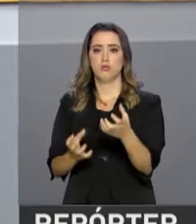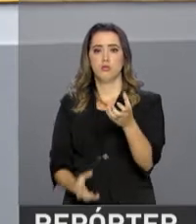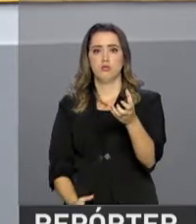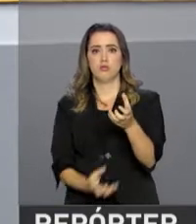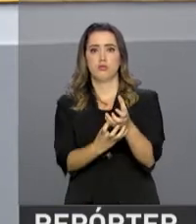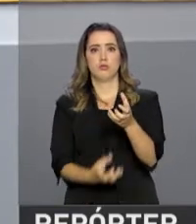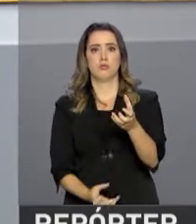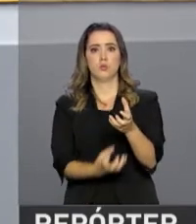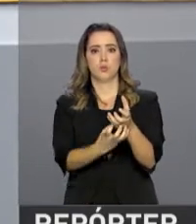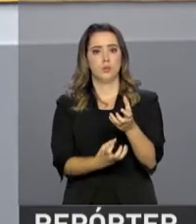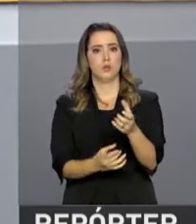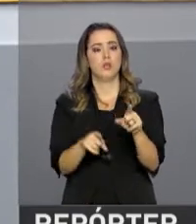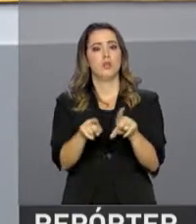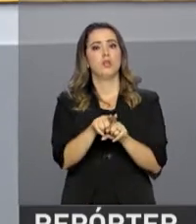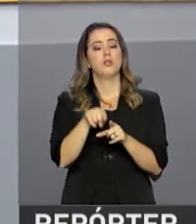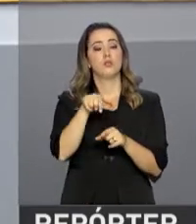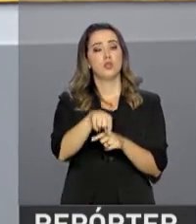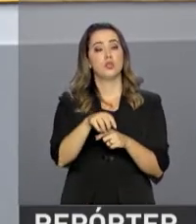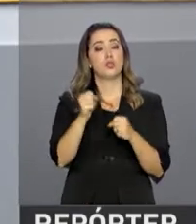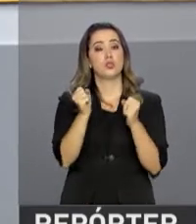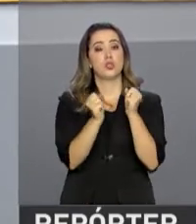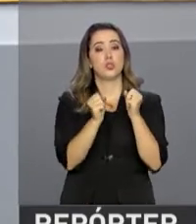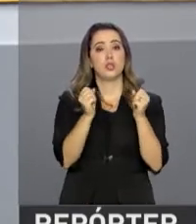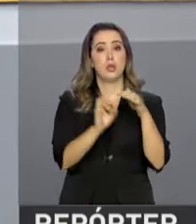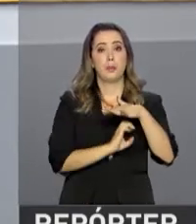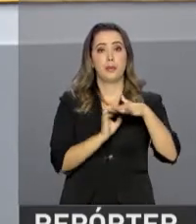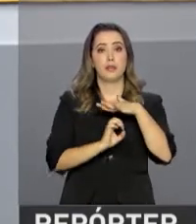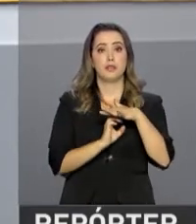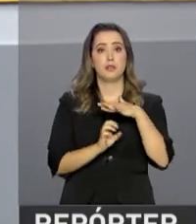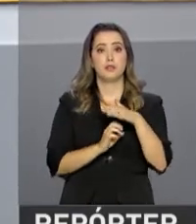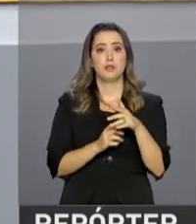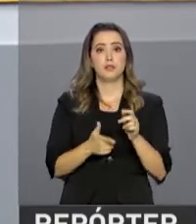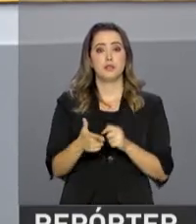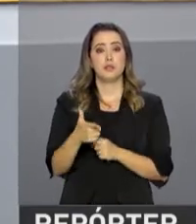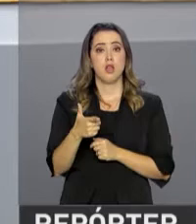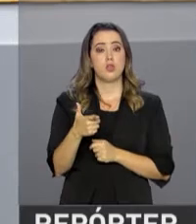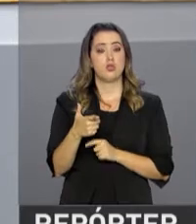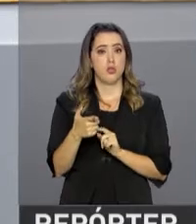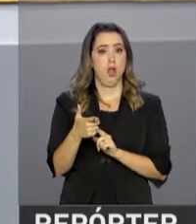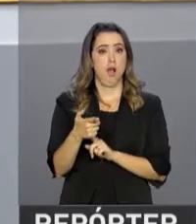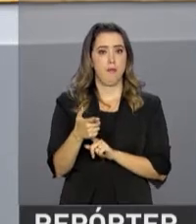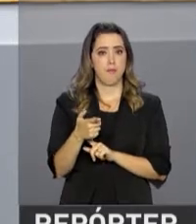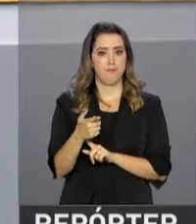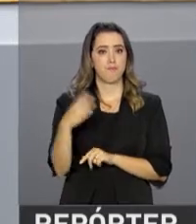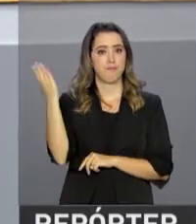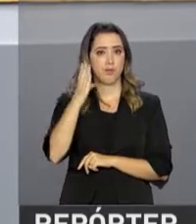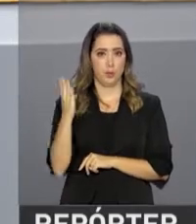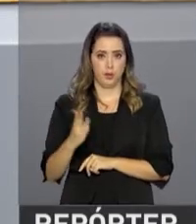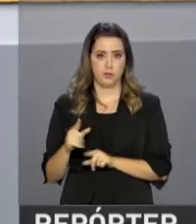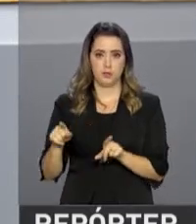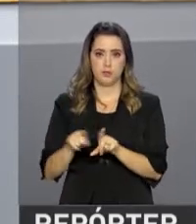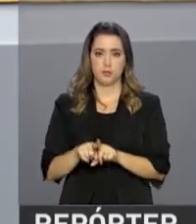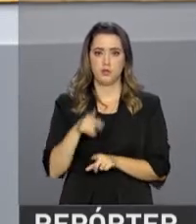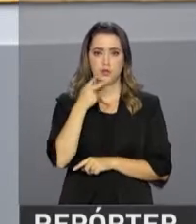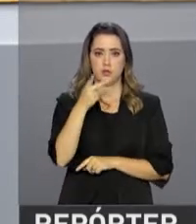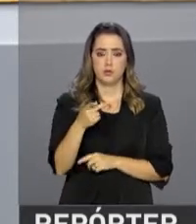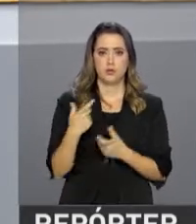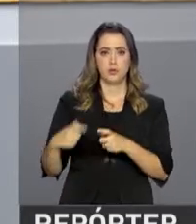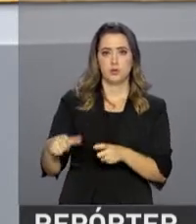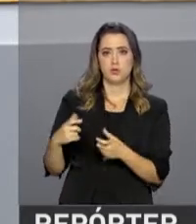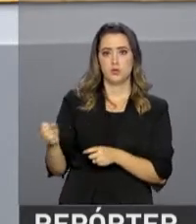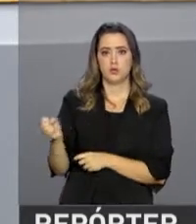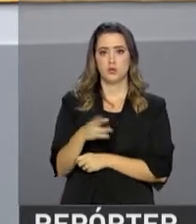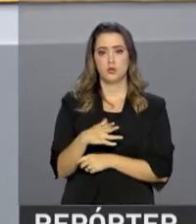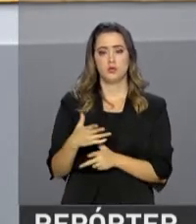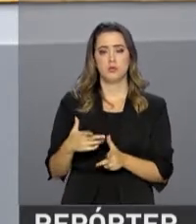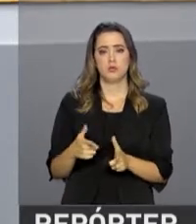empresas fabricantes de armas brasileiras. O porta-voz do Gabinete de Intervenção, o Coronel Roberto Itamar, falou sobre o destino dos